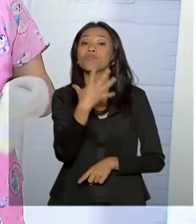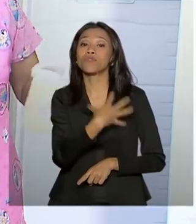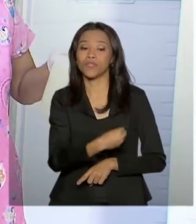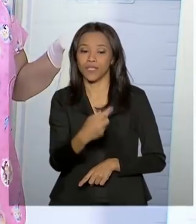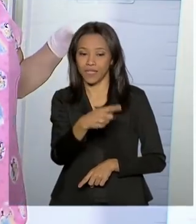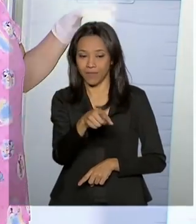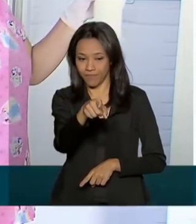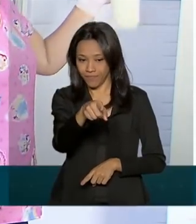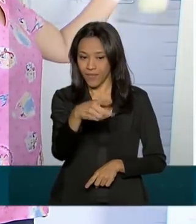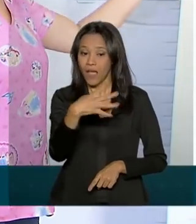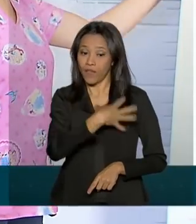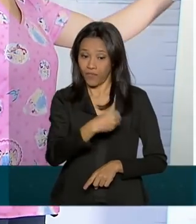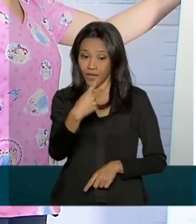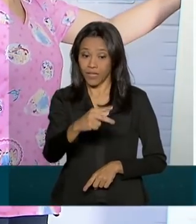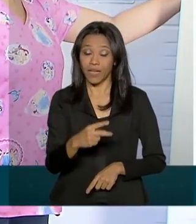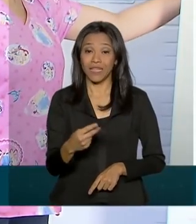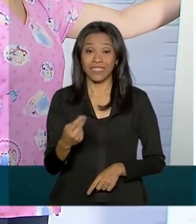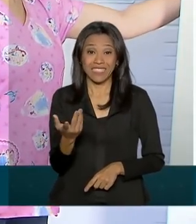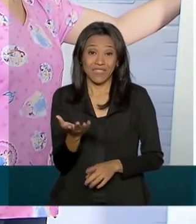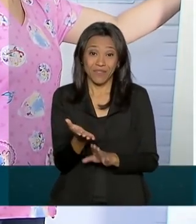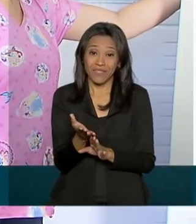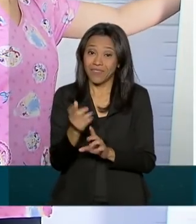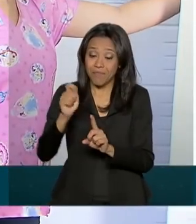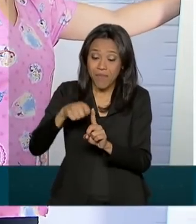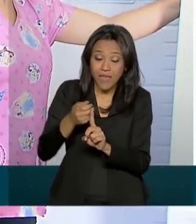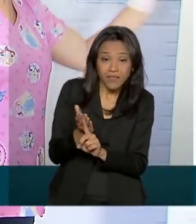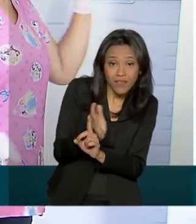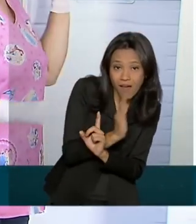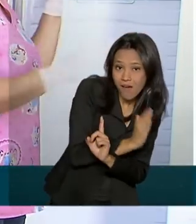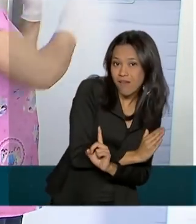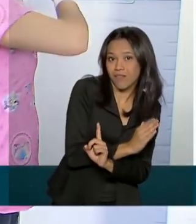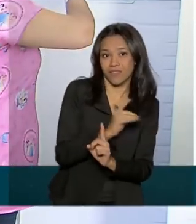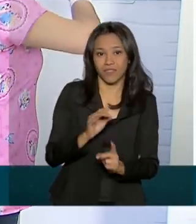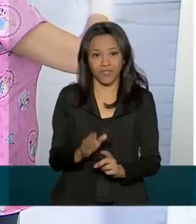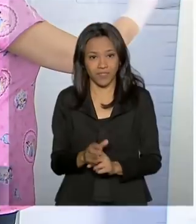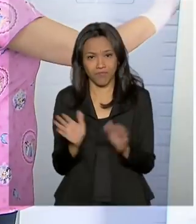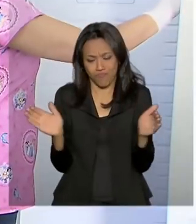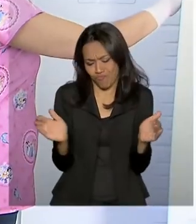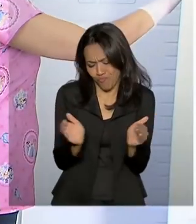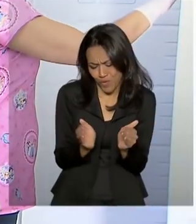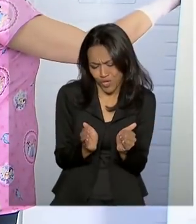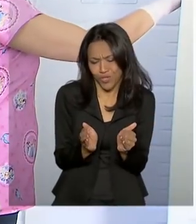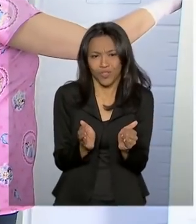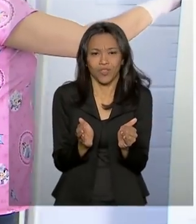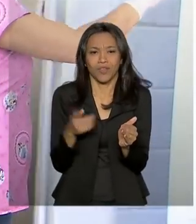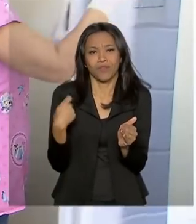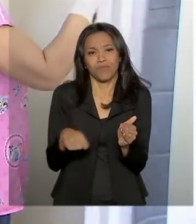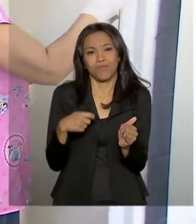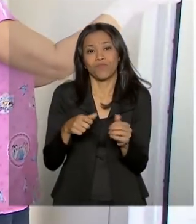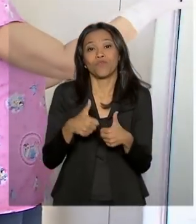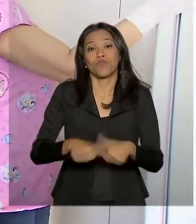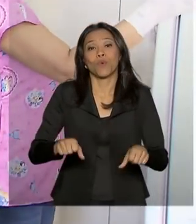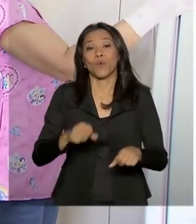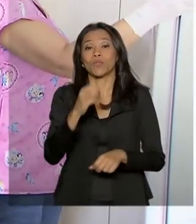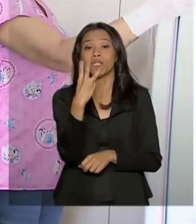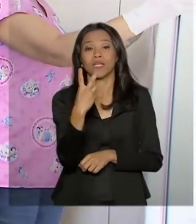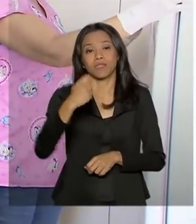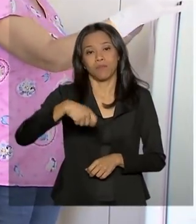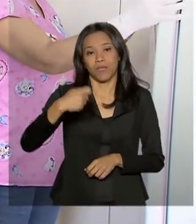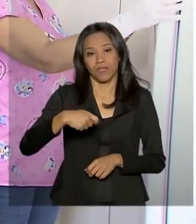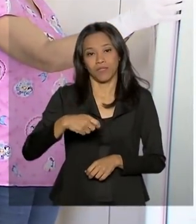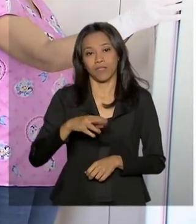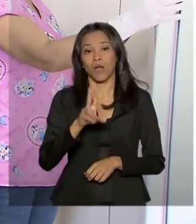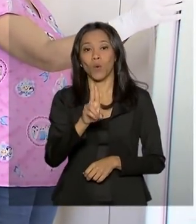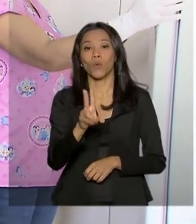Ela foi prematura extrema, nasceu de 26 semanas, 854 gramas. Ela passou três meses na UTI, então eu